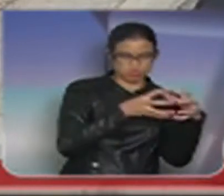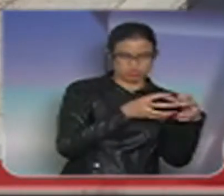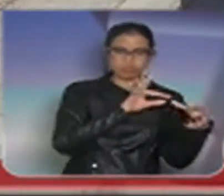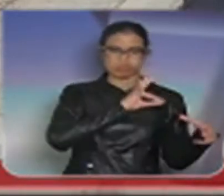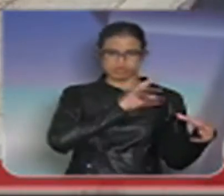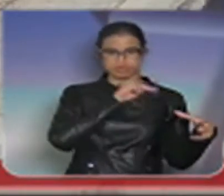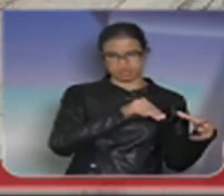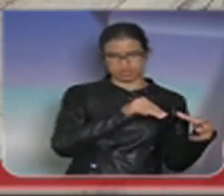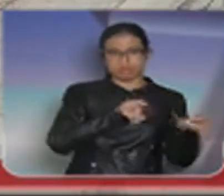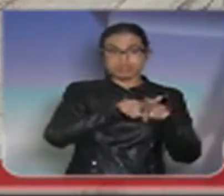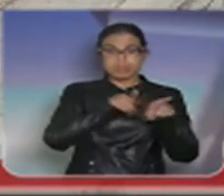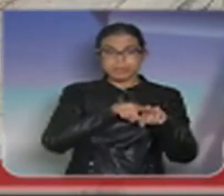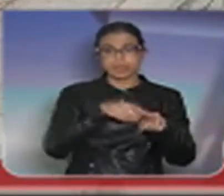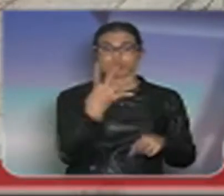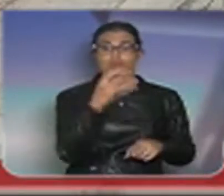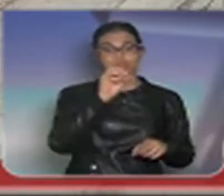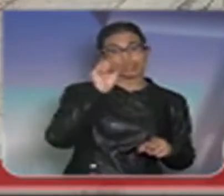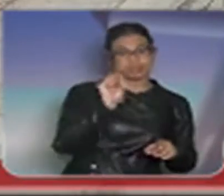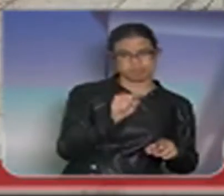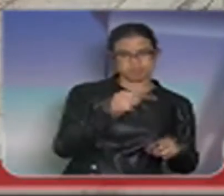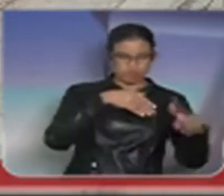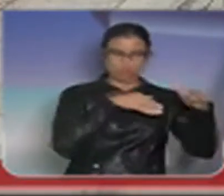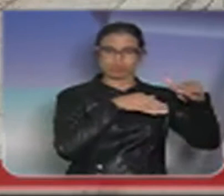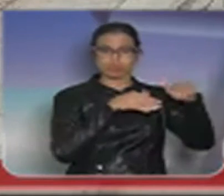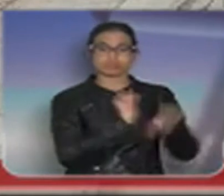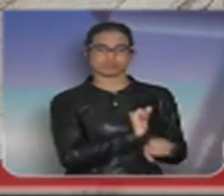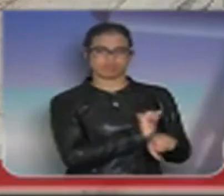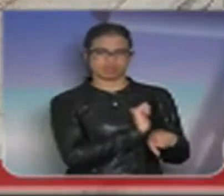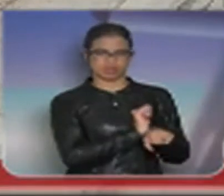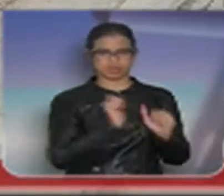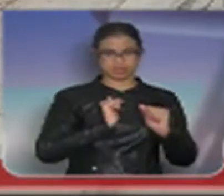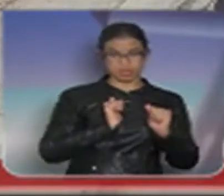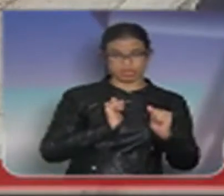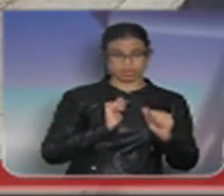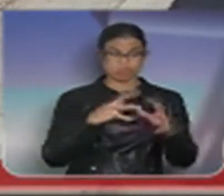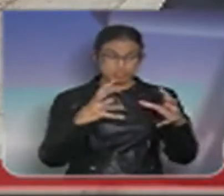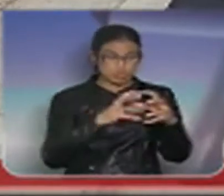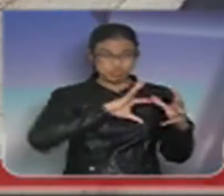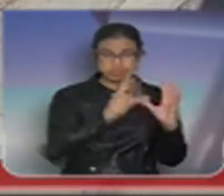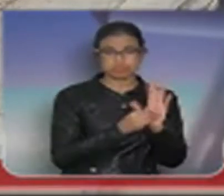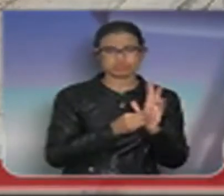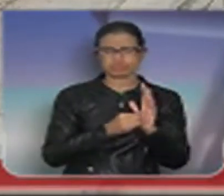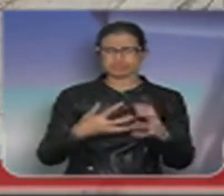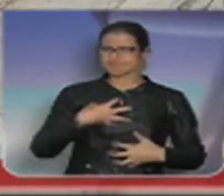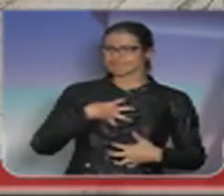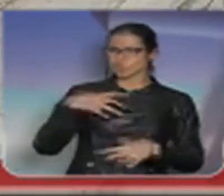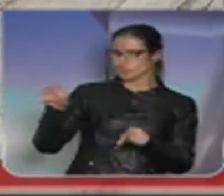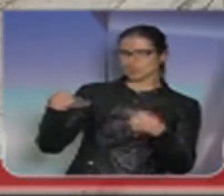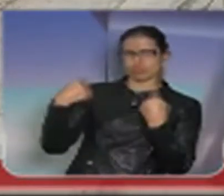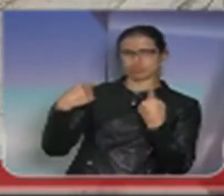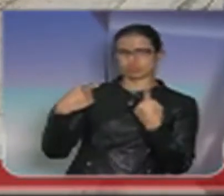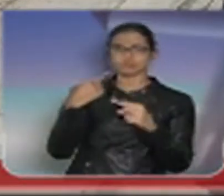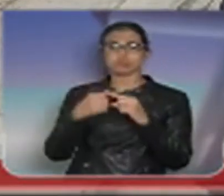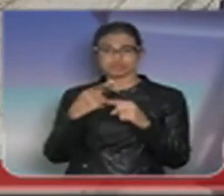e mais de 40 mil da reserva que se sentiram ultrajados com essa atitude